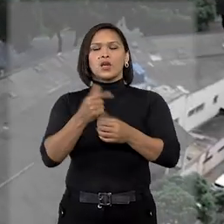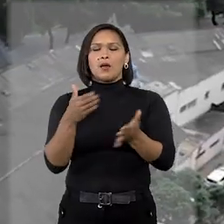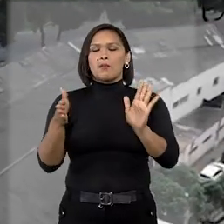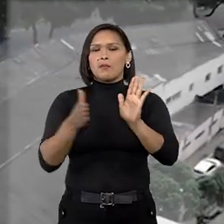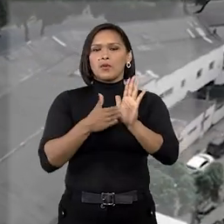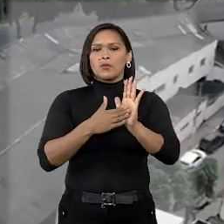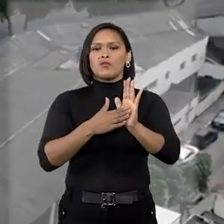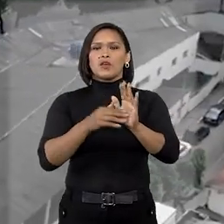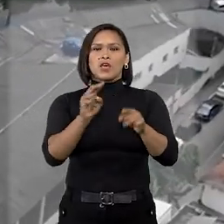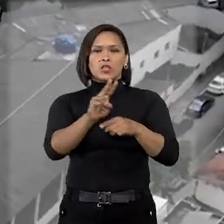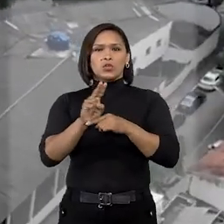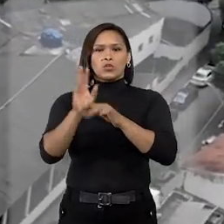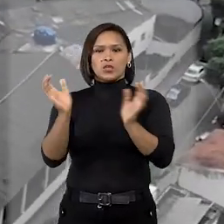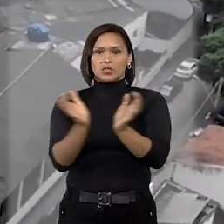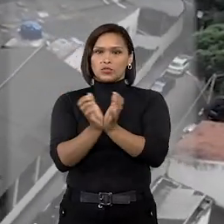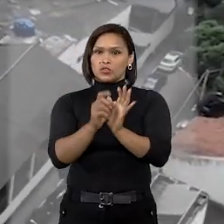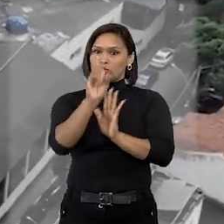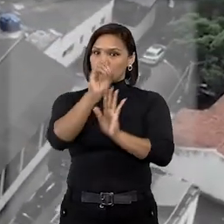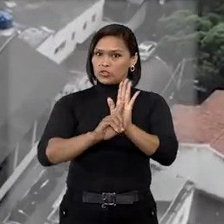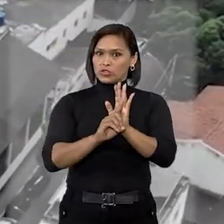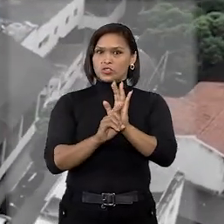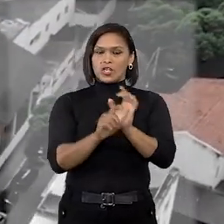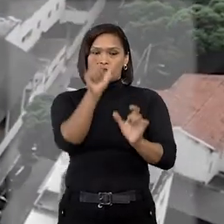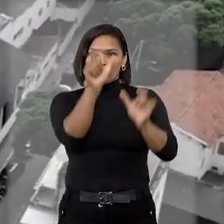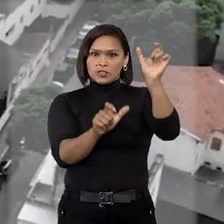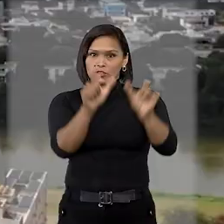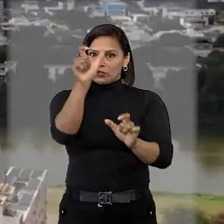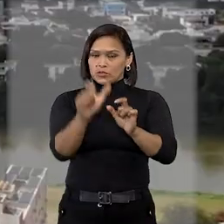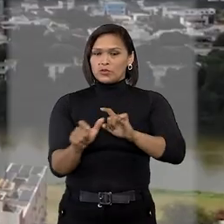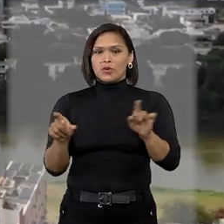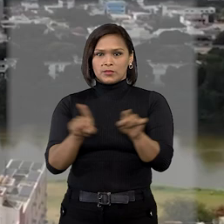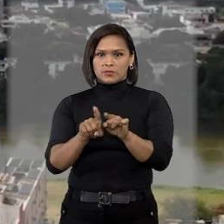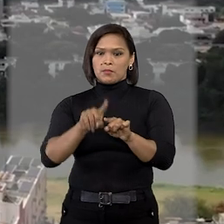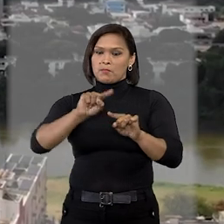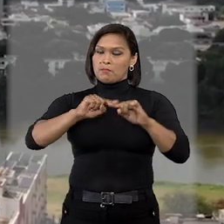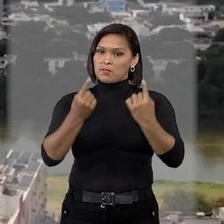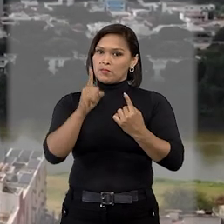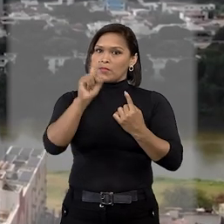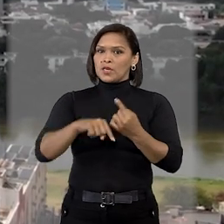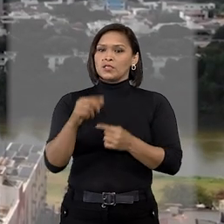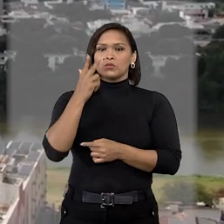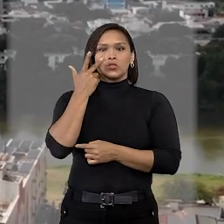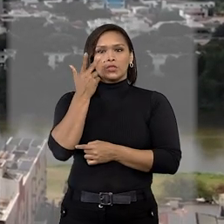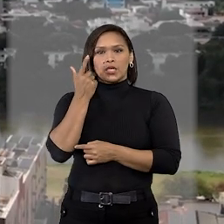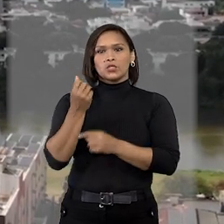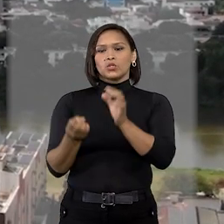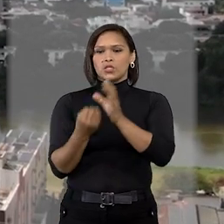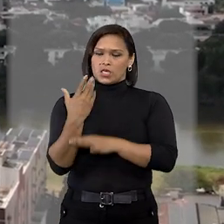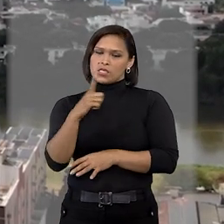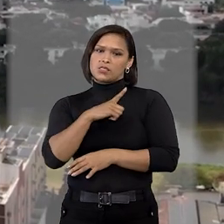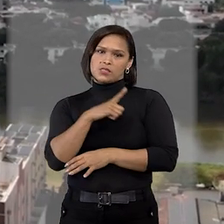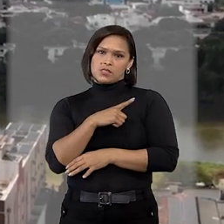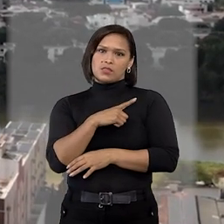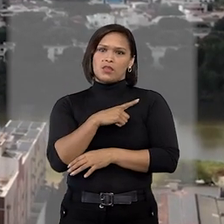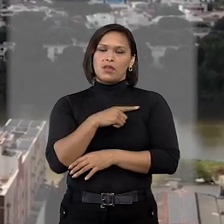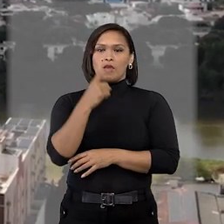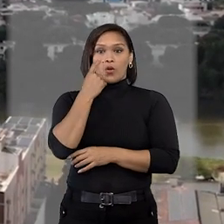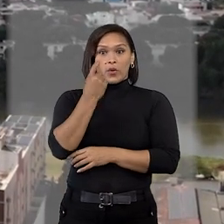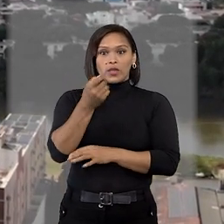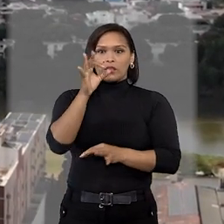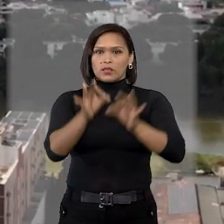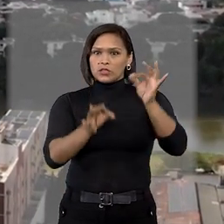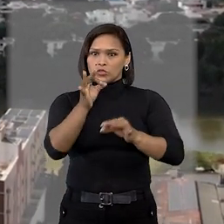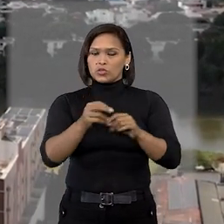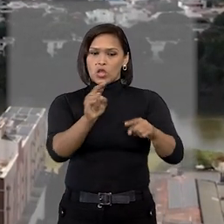promover a tutela coletiva de direitos individuais homogêneos, mesmo os de natureza disponível, desde que o interesse